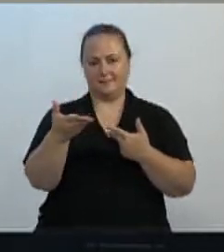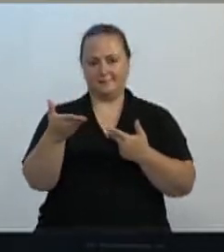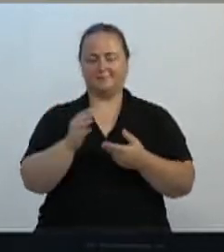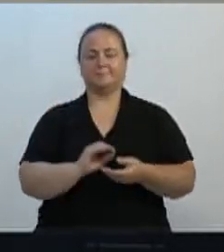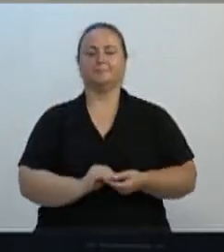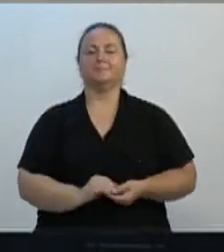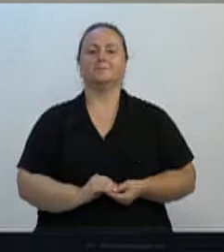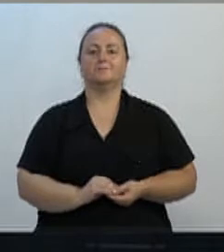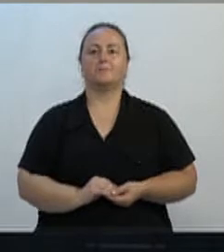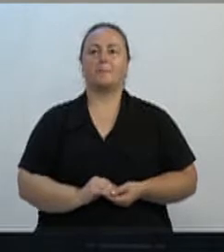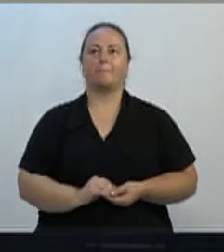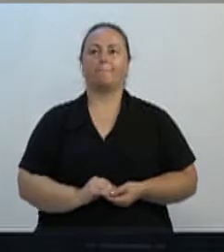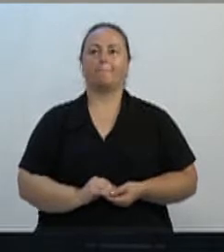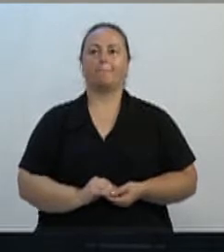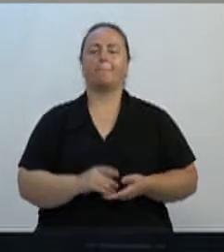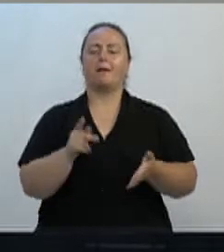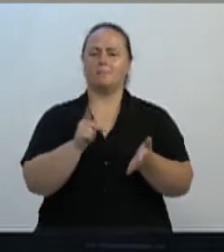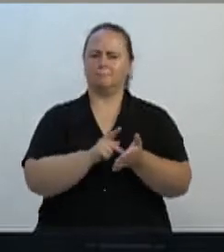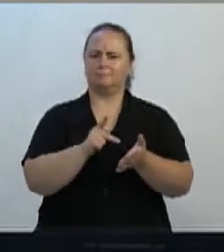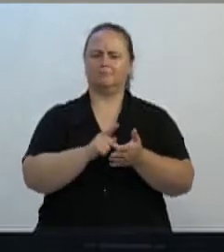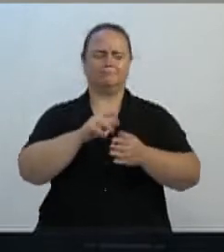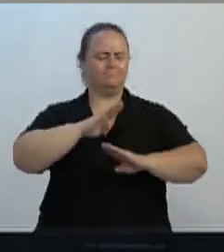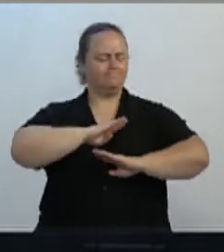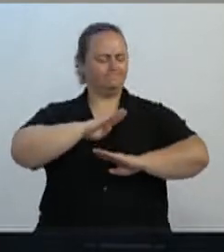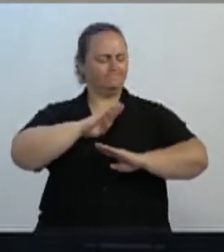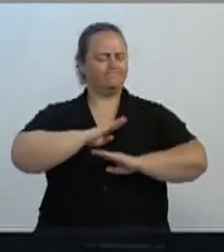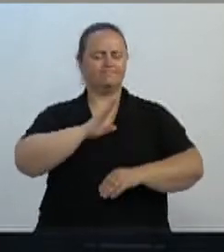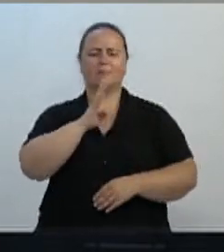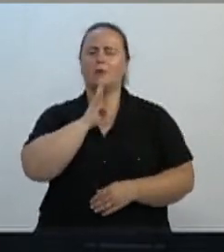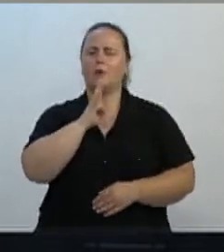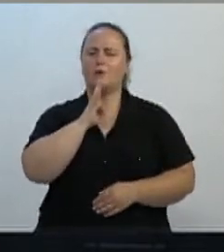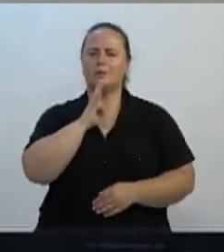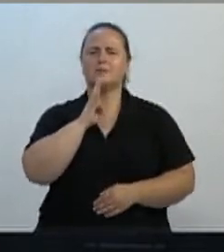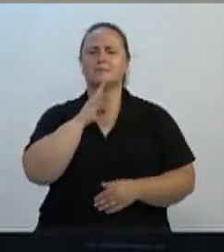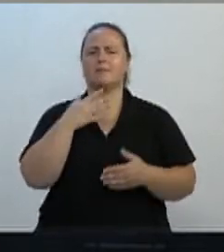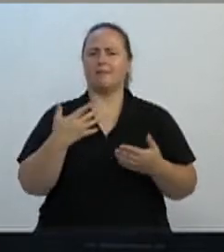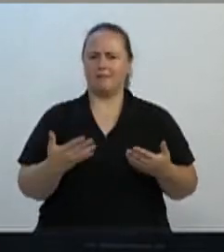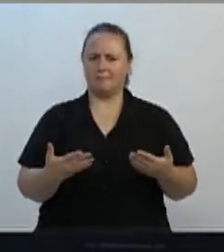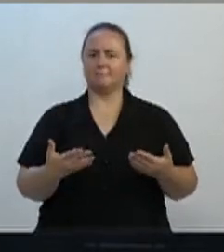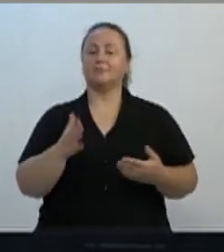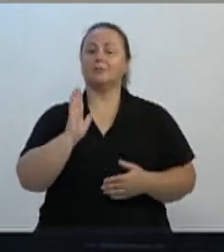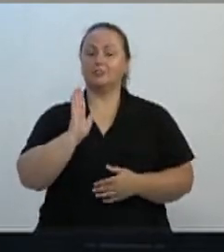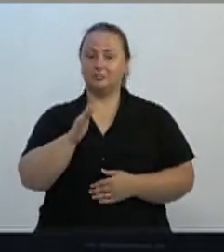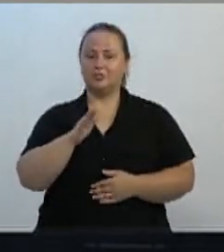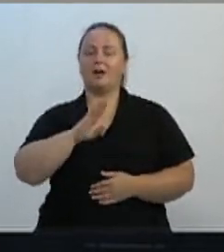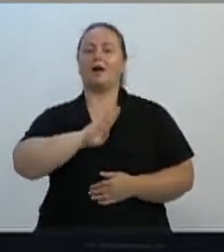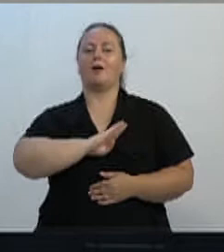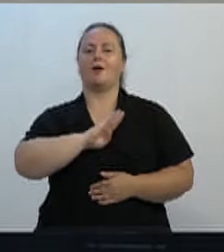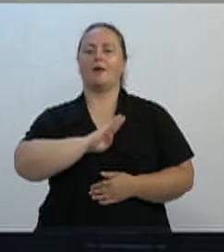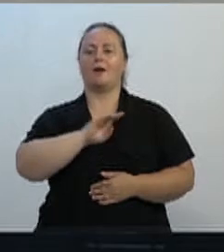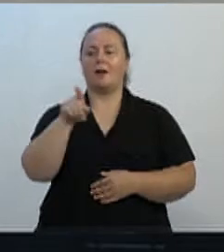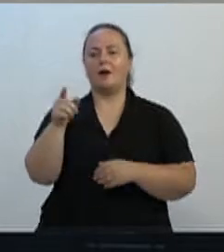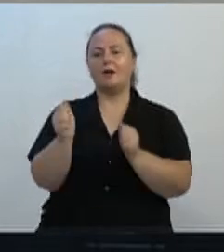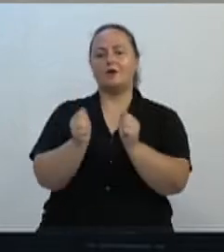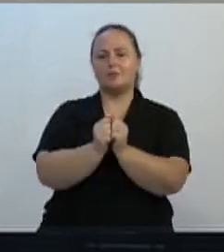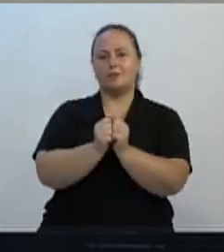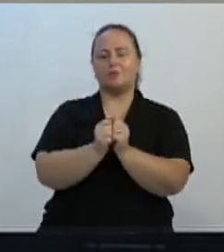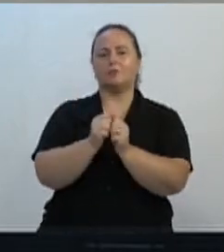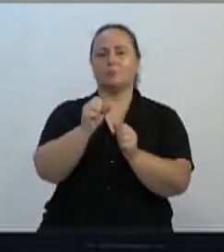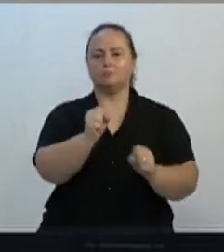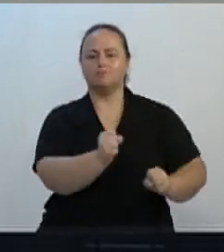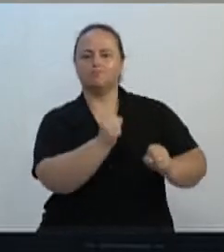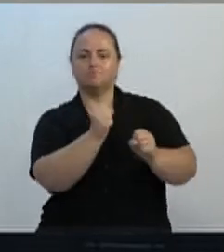temos aqui a satisfação de conhecer um pouco da história, Henrique, até porque temos aqui um colega conosco, vereador, que é remador,